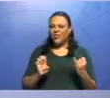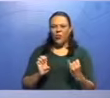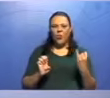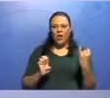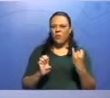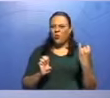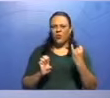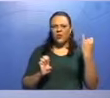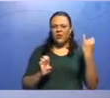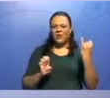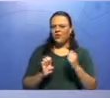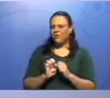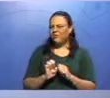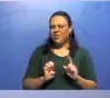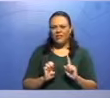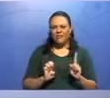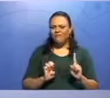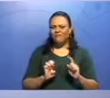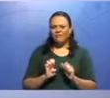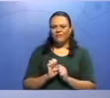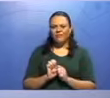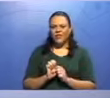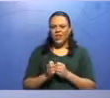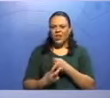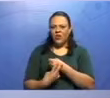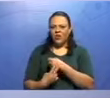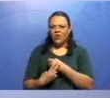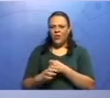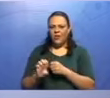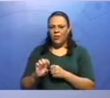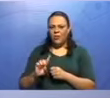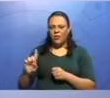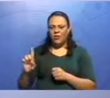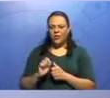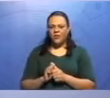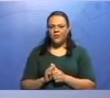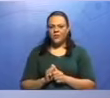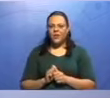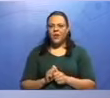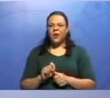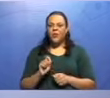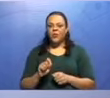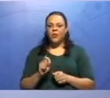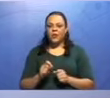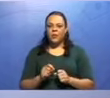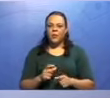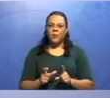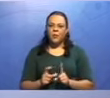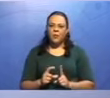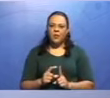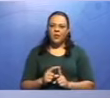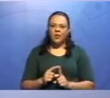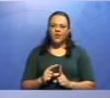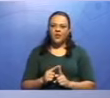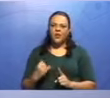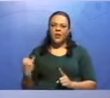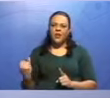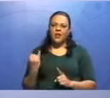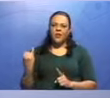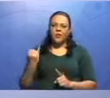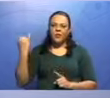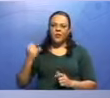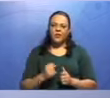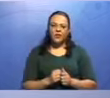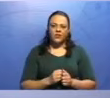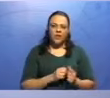núcleo, a parte mais importante. Qual que a parte mais importante? Qual que é o núcleo? É leitor. Então, o núcleo é